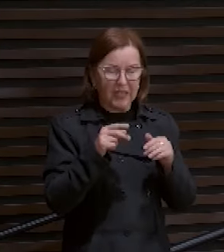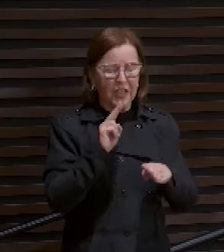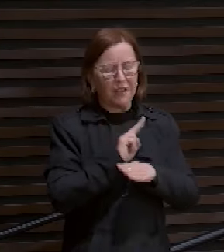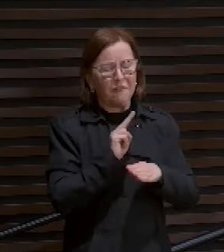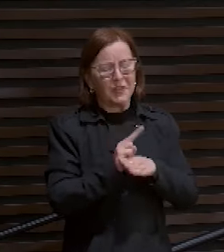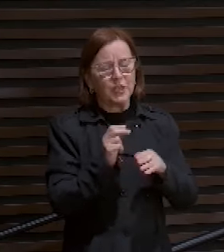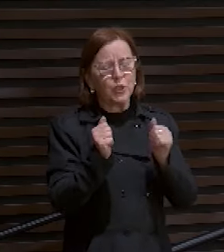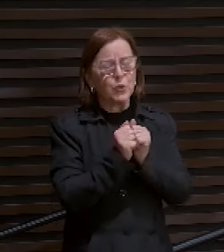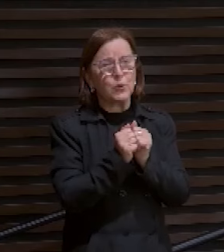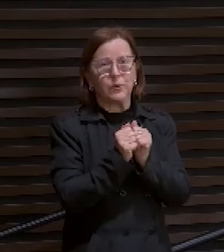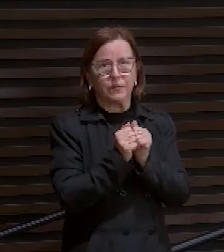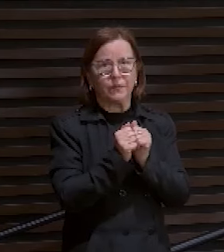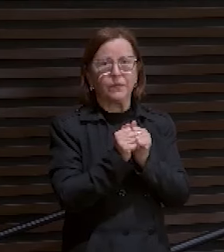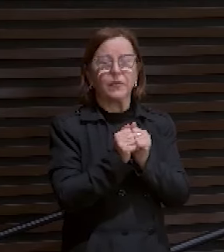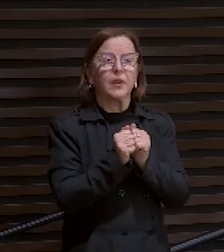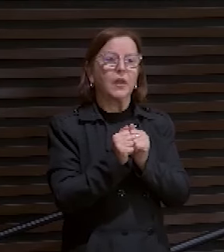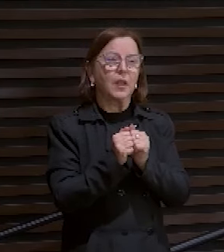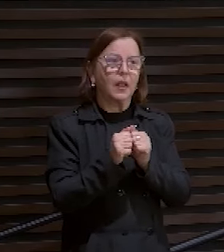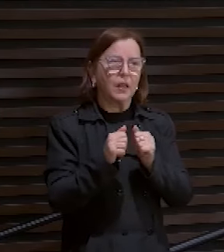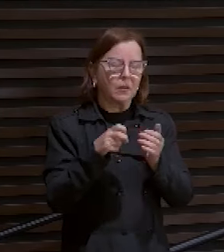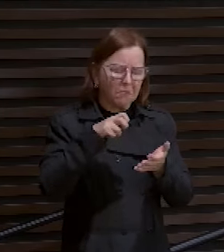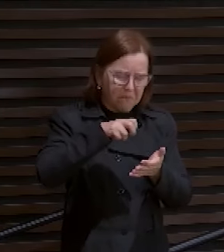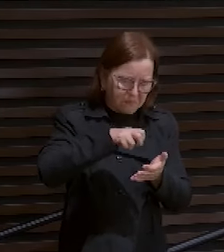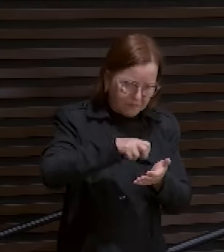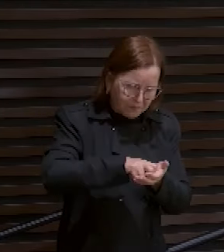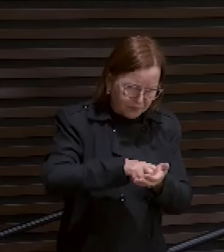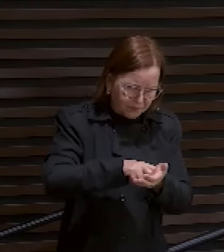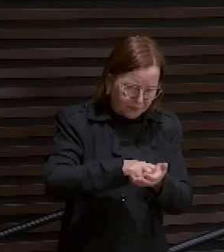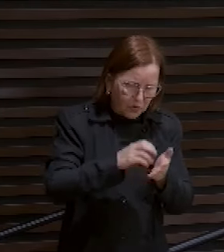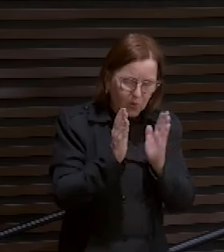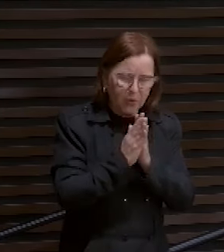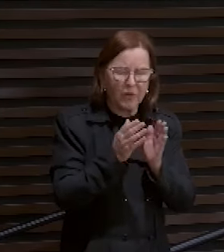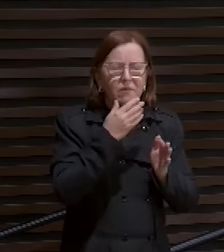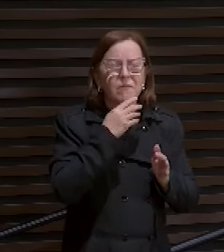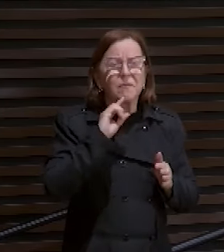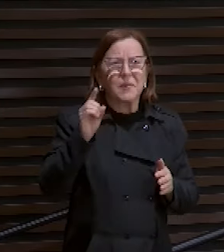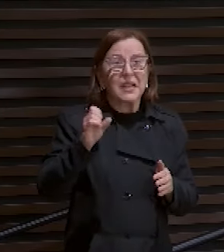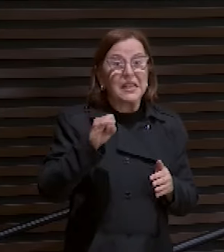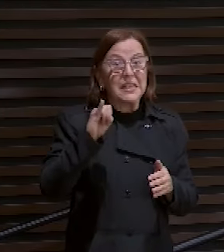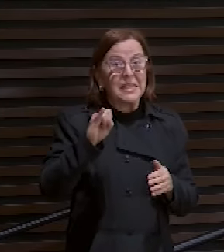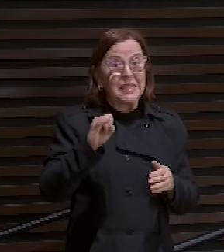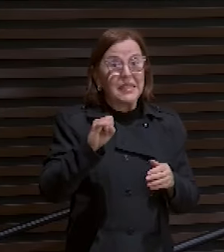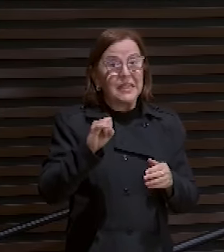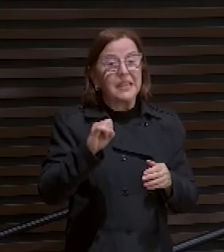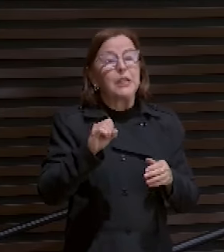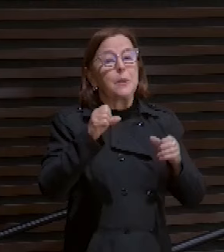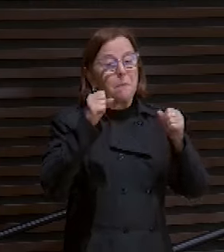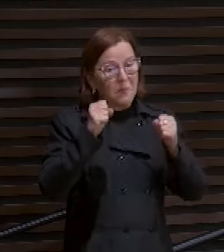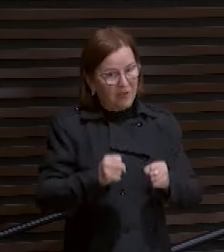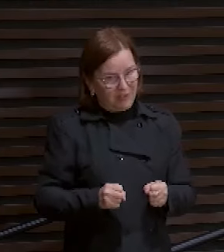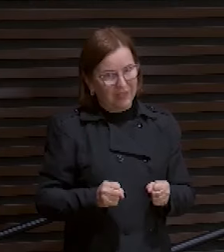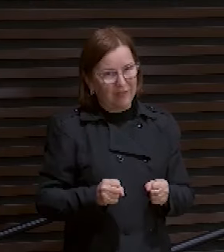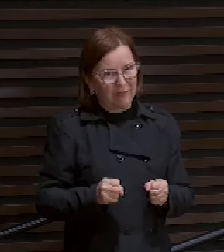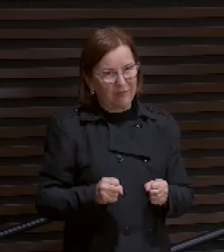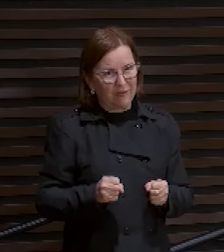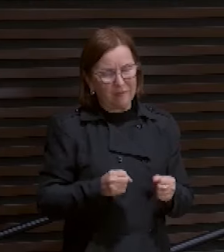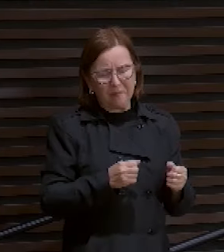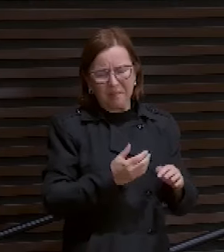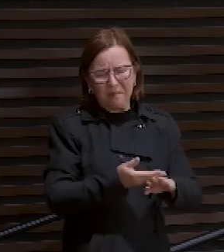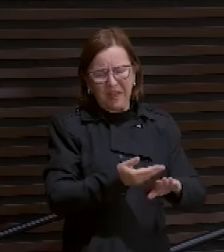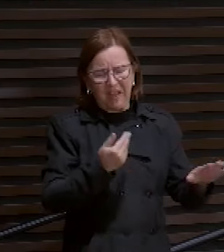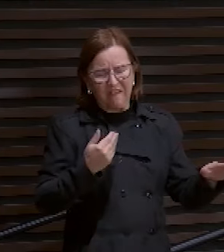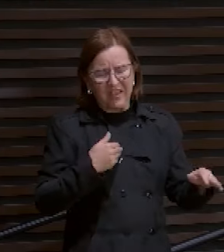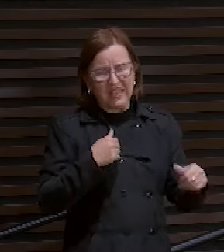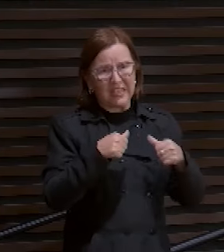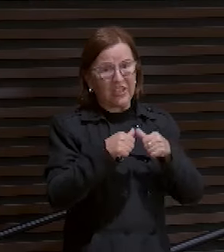com o seu rosto. Orando e dizendo. Pai, se possível, passa de mim e se cálice. Todavia não seja o que eu quero. E se o que tu